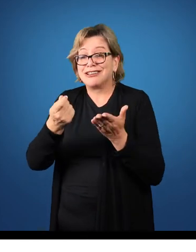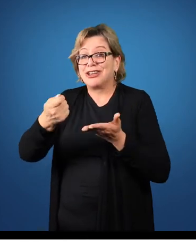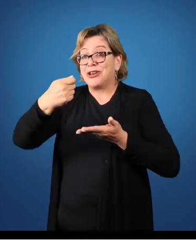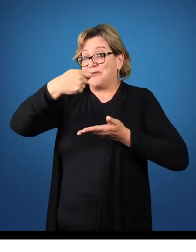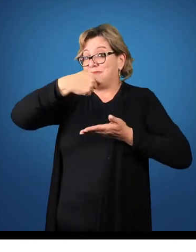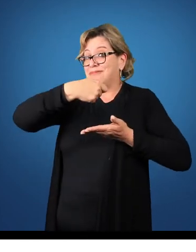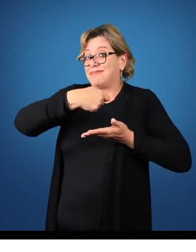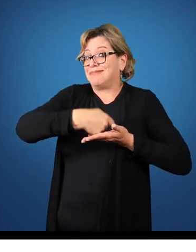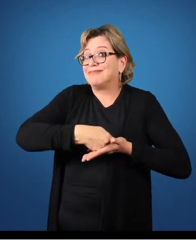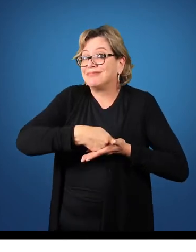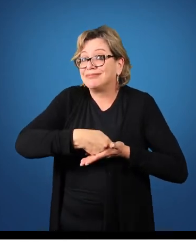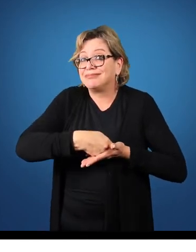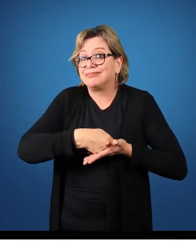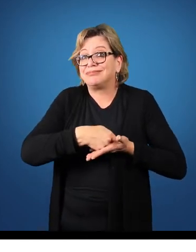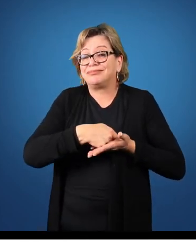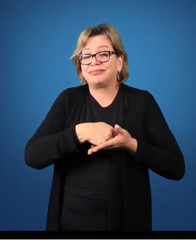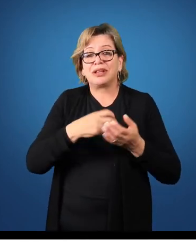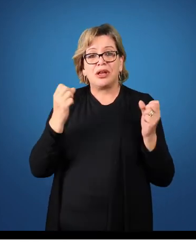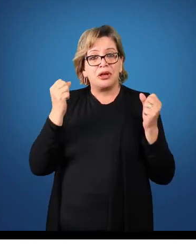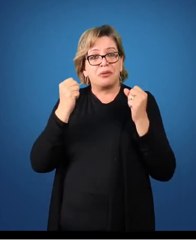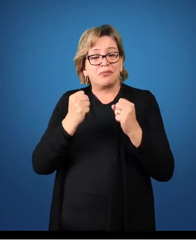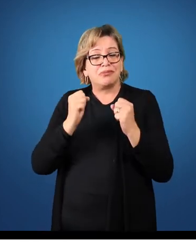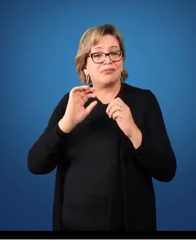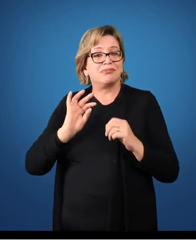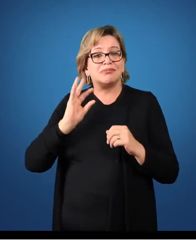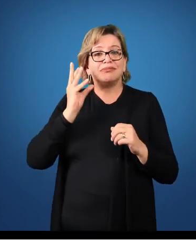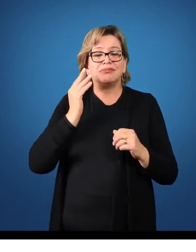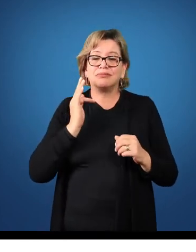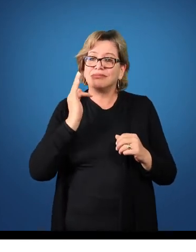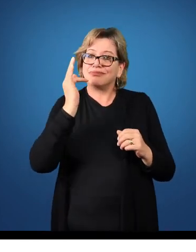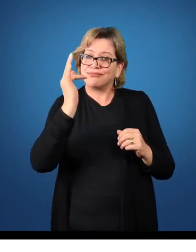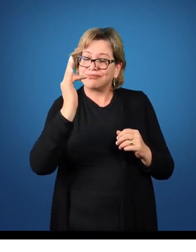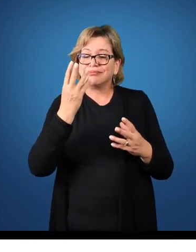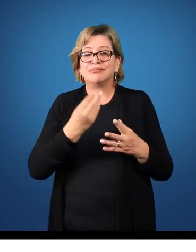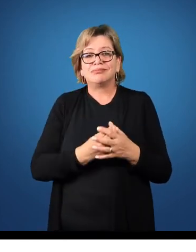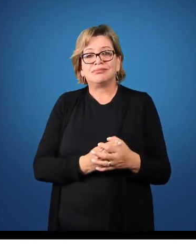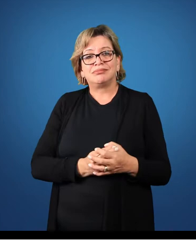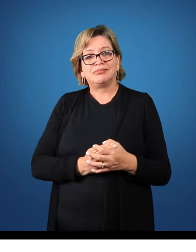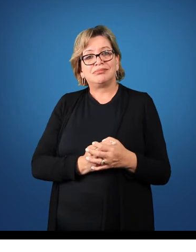por causa daquela venda. Isso pode vir a ocorrer num período próximo.